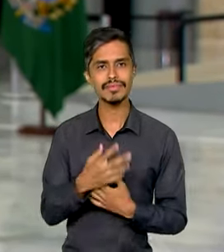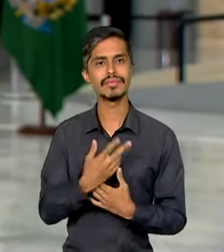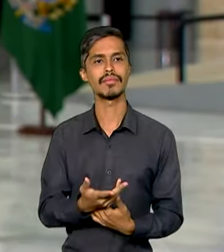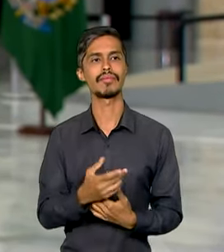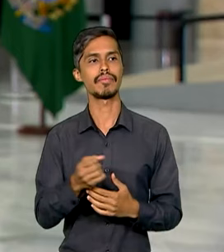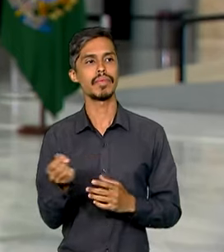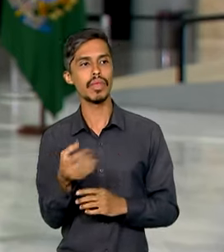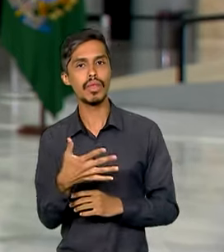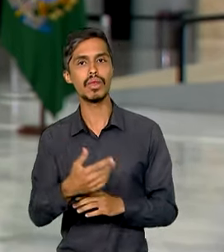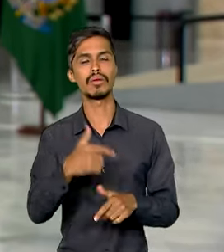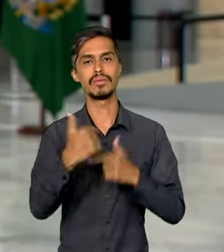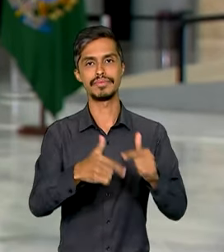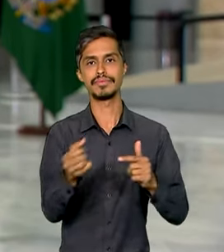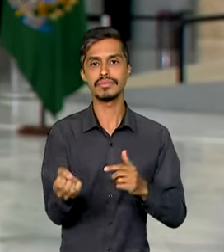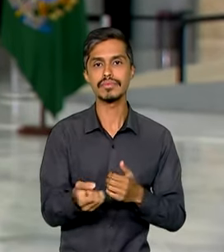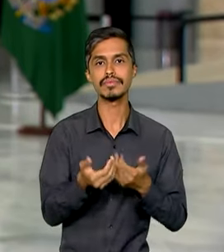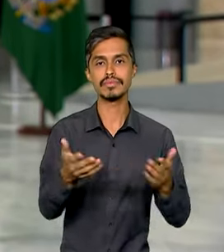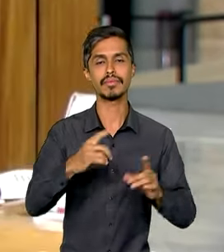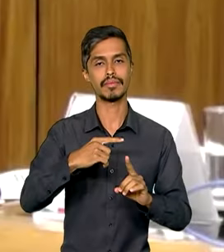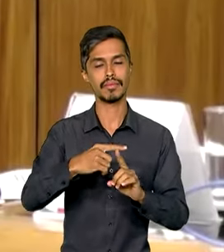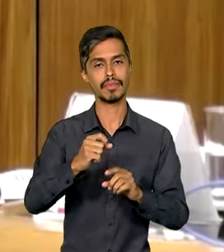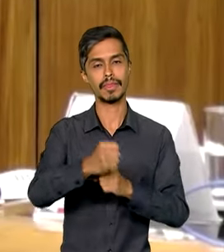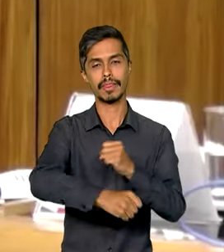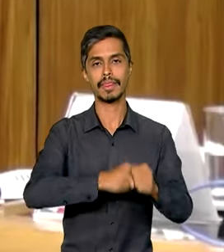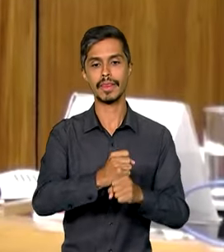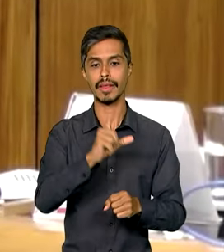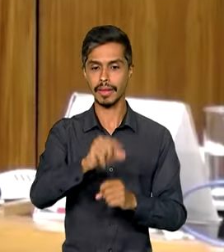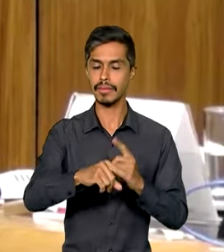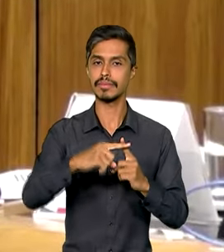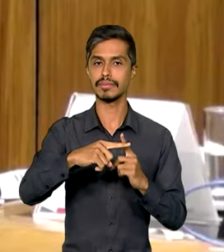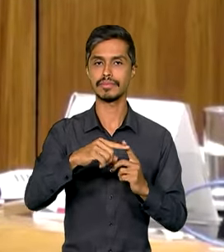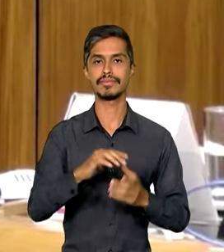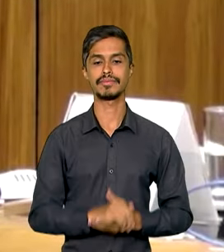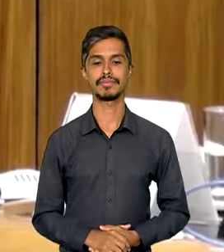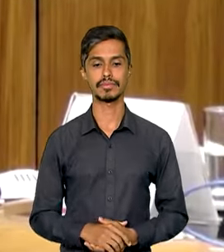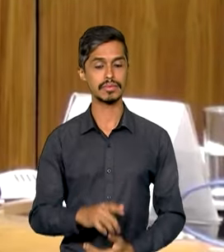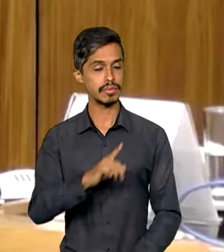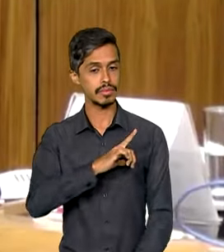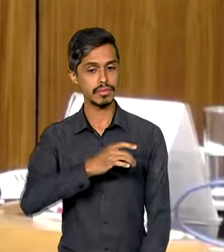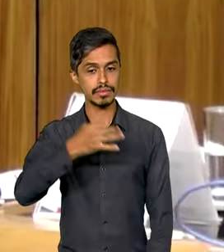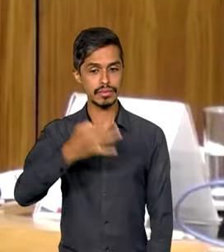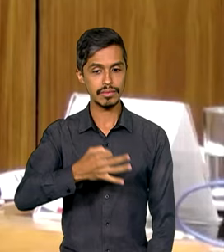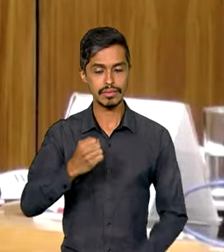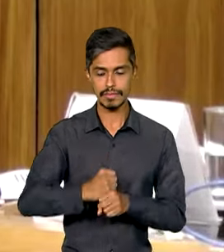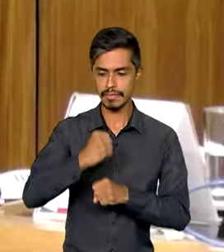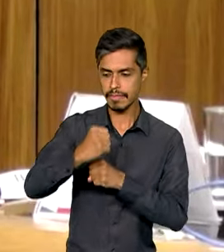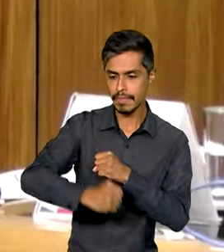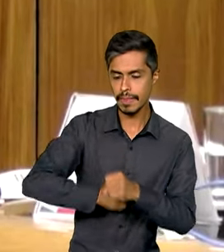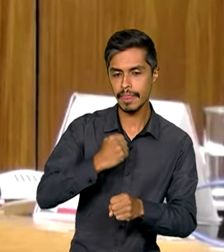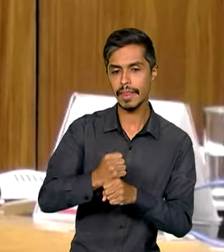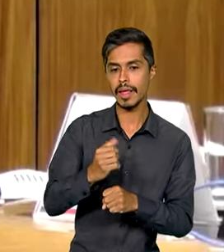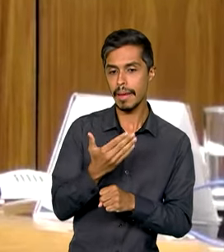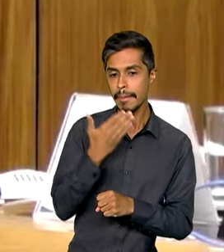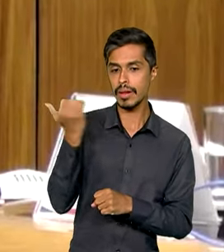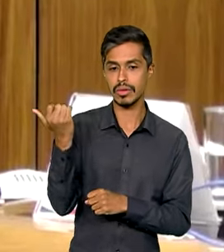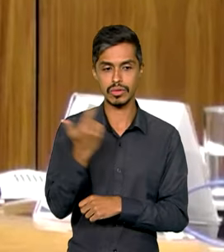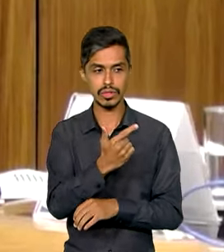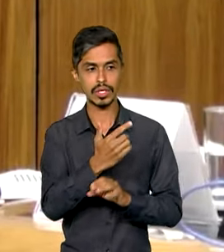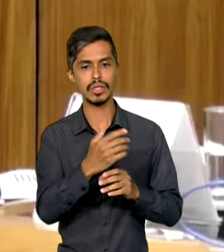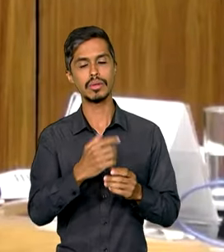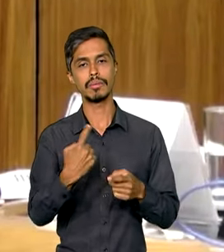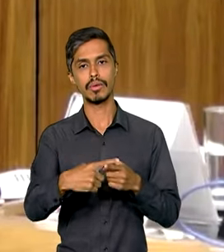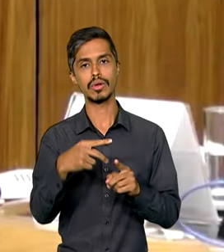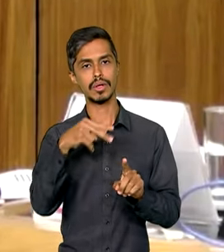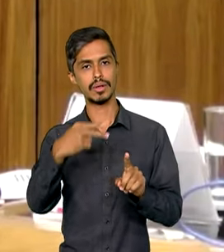no ano que vem é positiva. Tenho certeza que o ano que vem será um ano melhor ainda do ponto de vista do